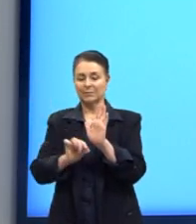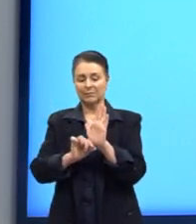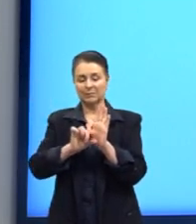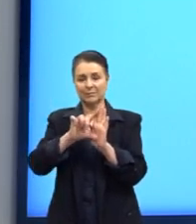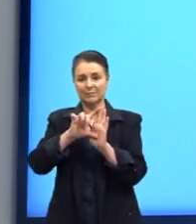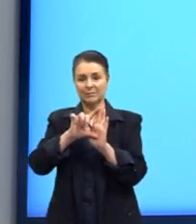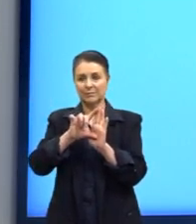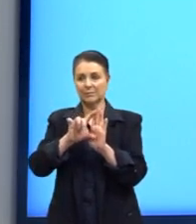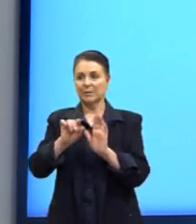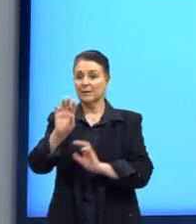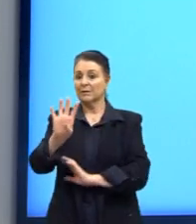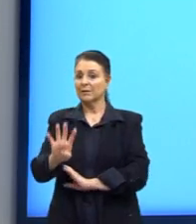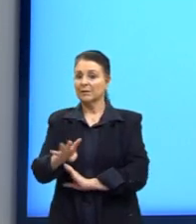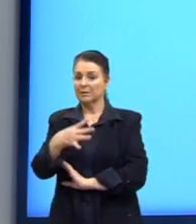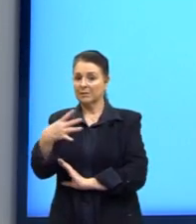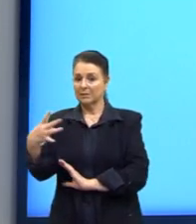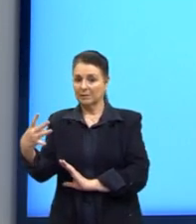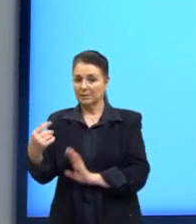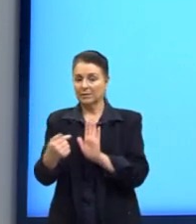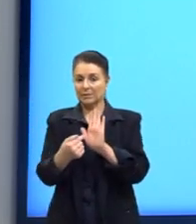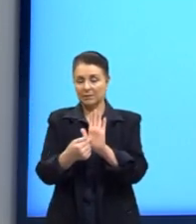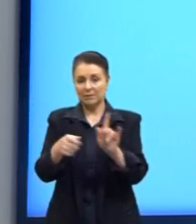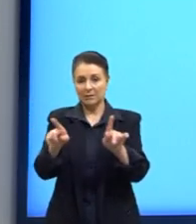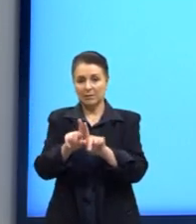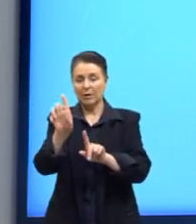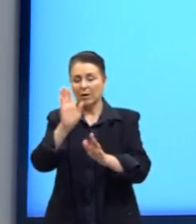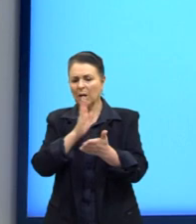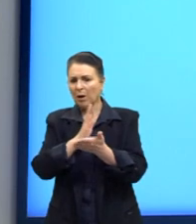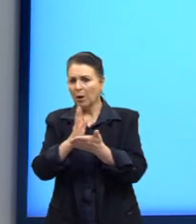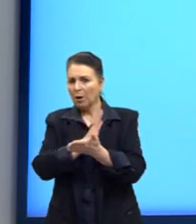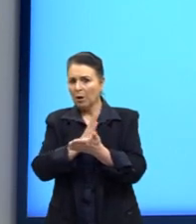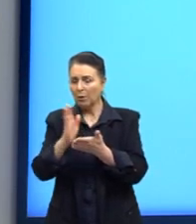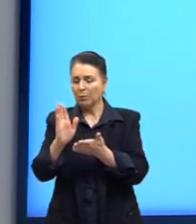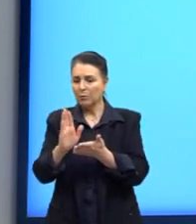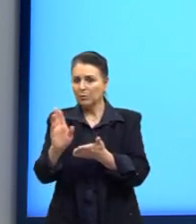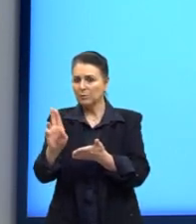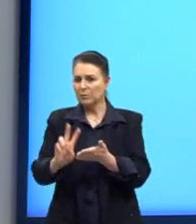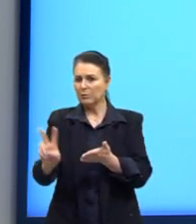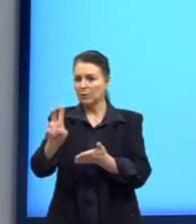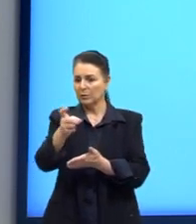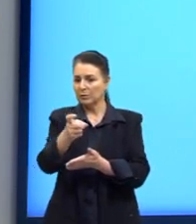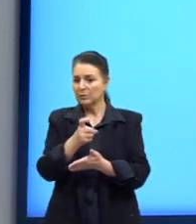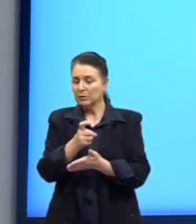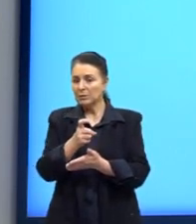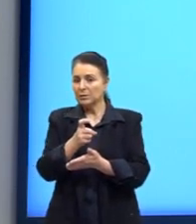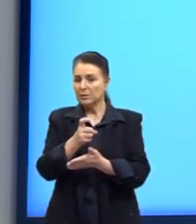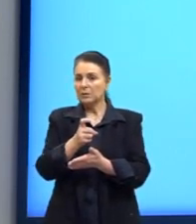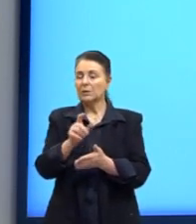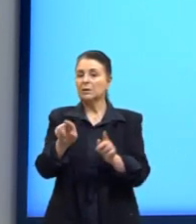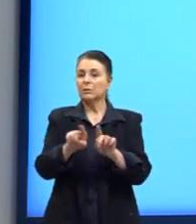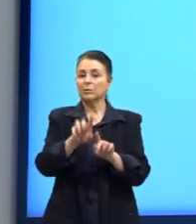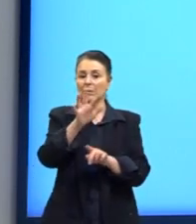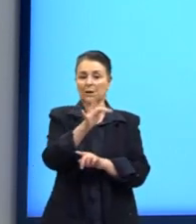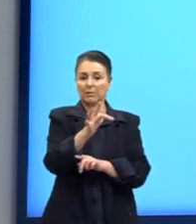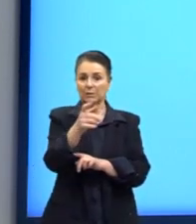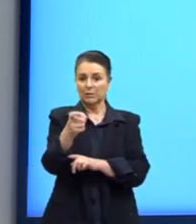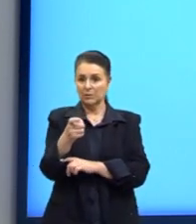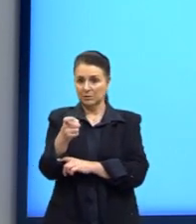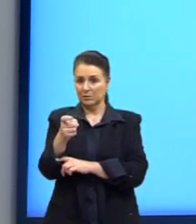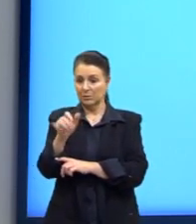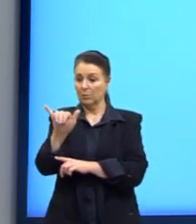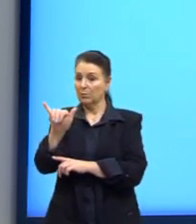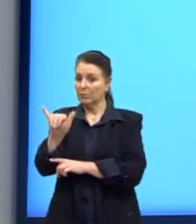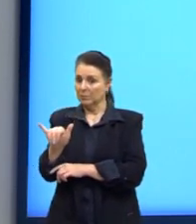temos uma tabela também onde mostra alguns valores para x e alguns valores para f de x, ou para y.